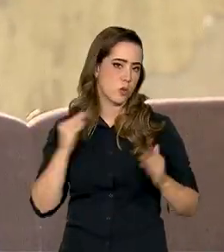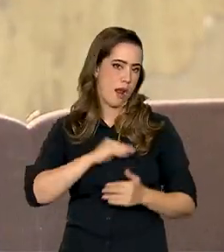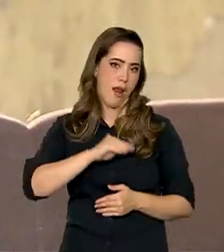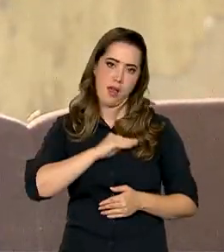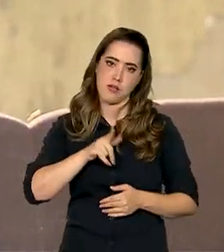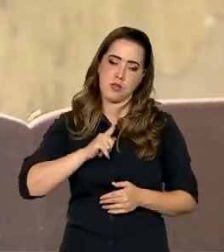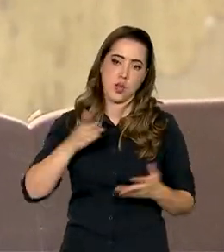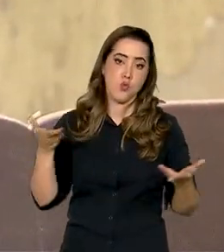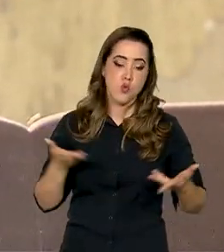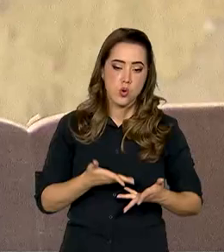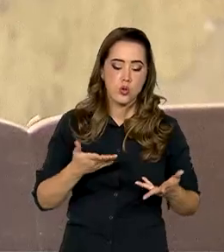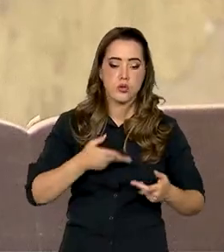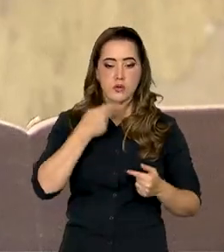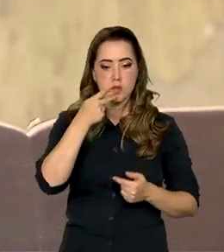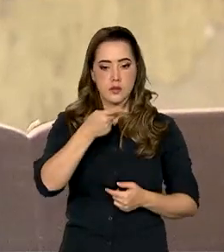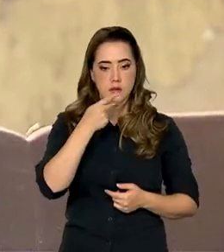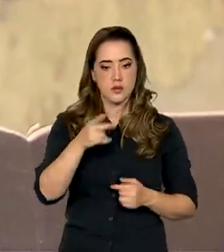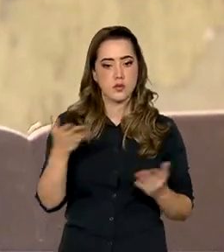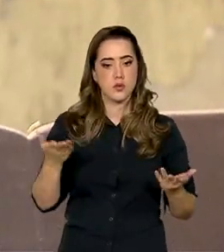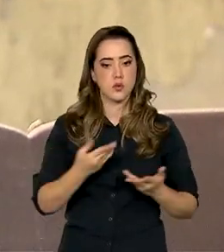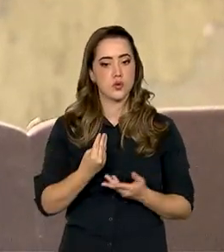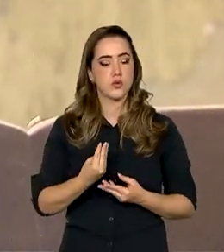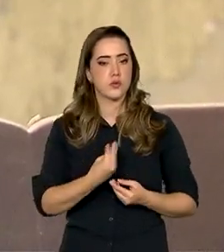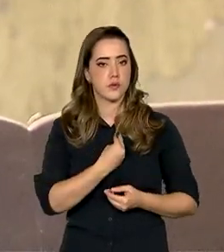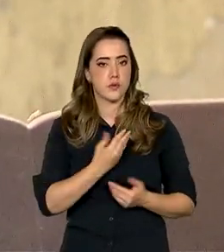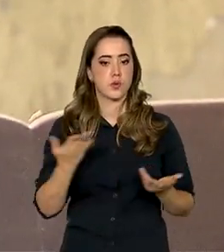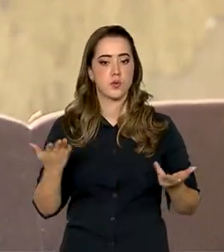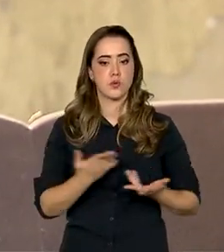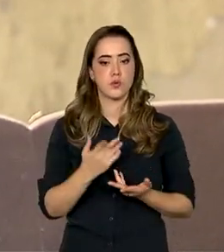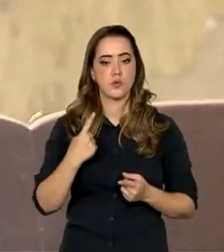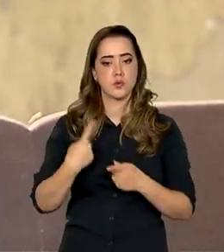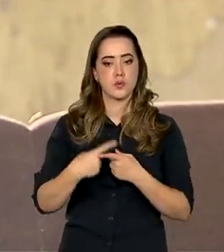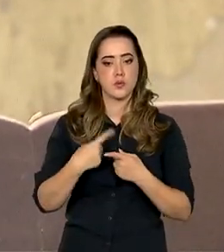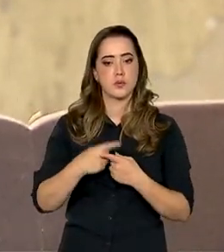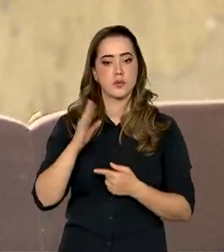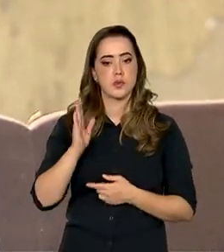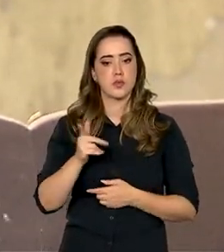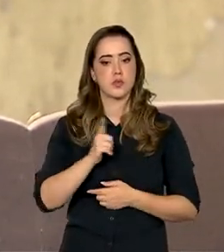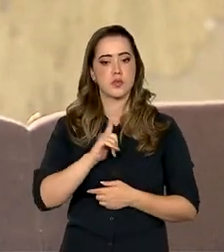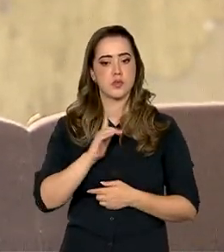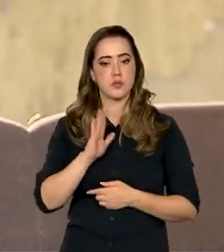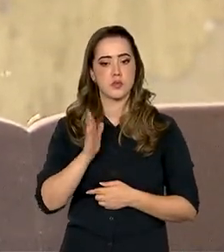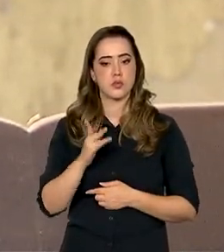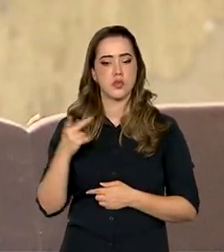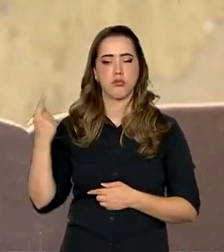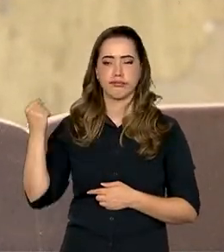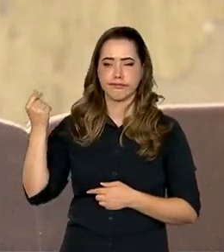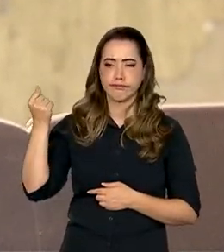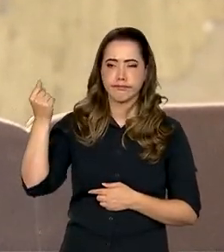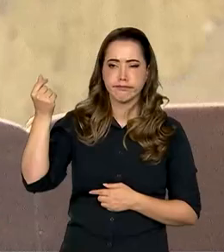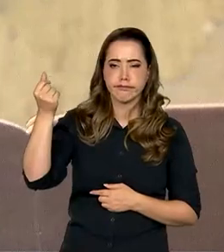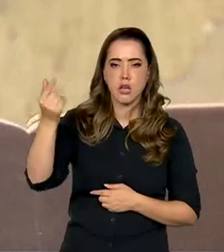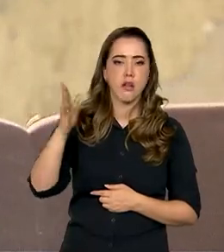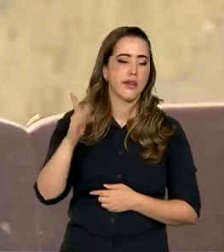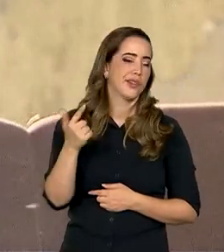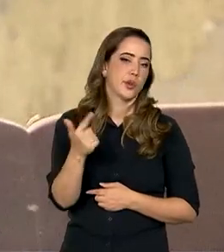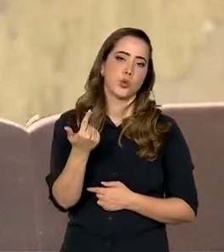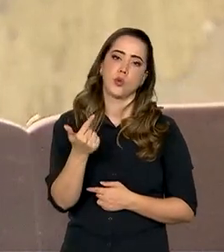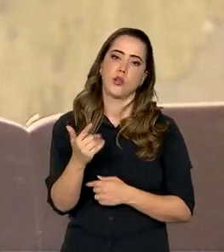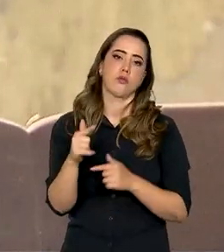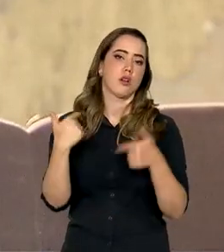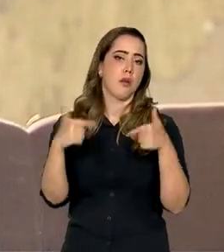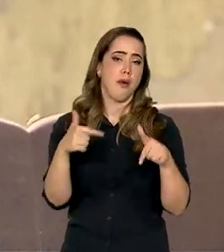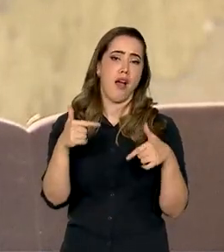posso dizer hoje, no cenário que eu vivo hoje. Porque já tem um bom tempo que eu estou desempregada.